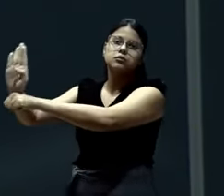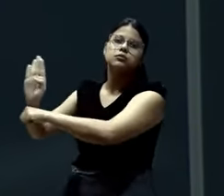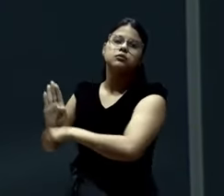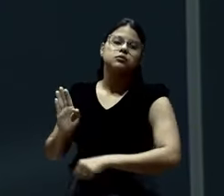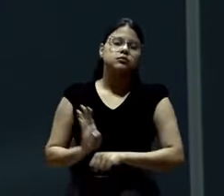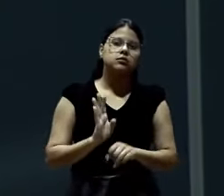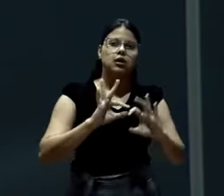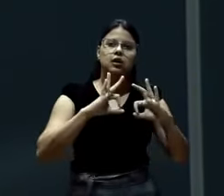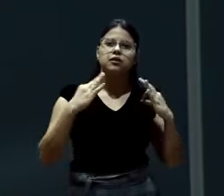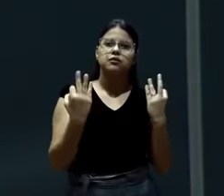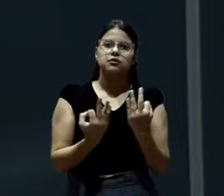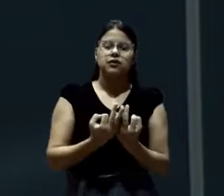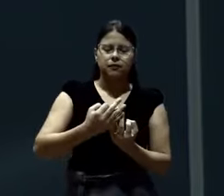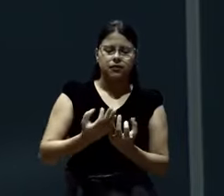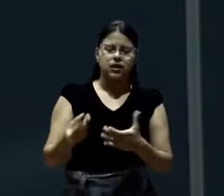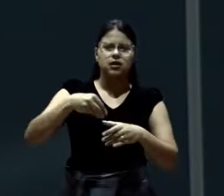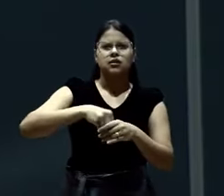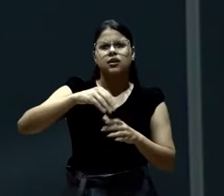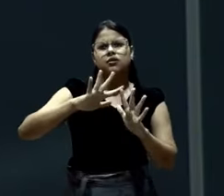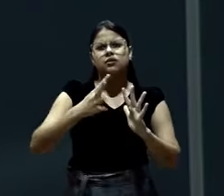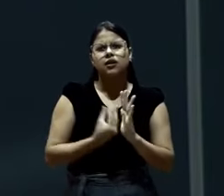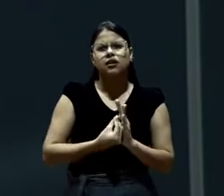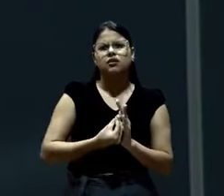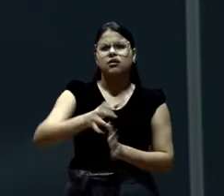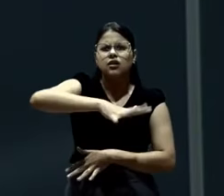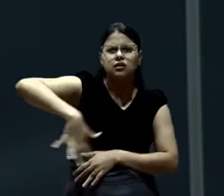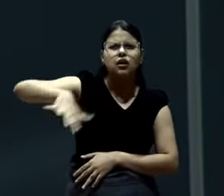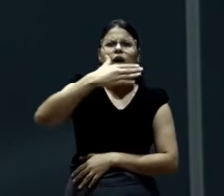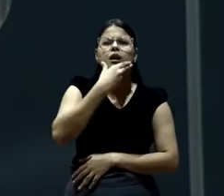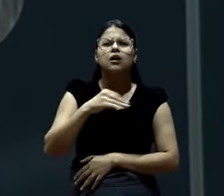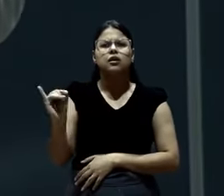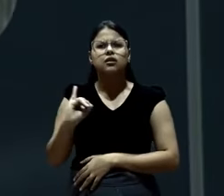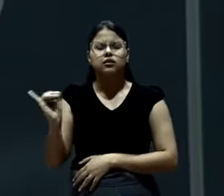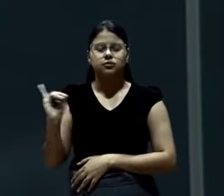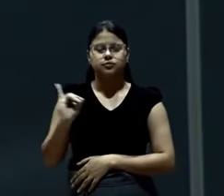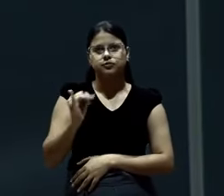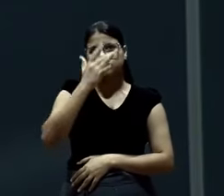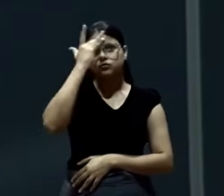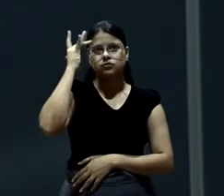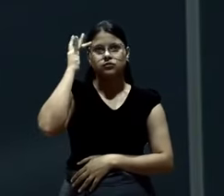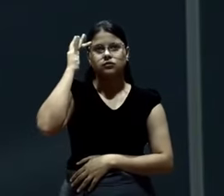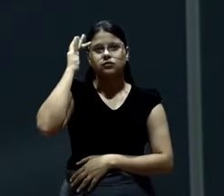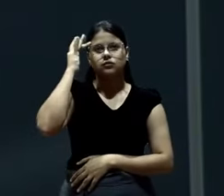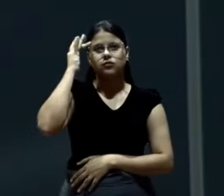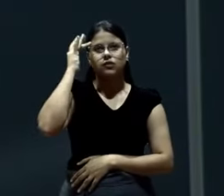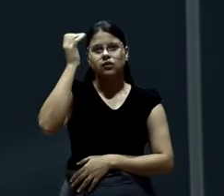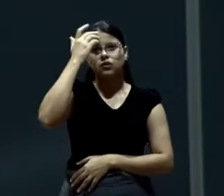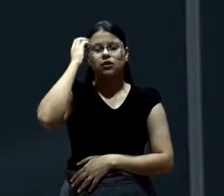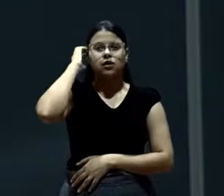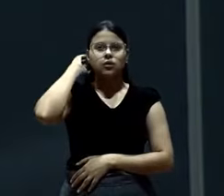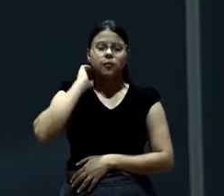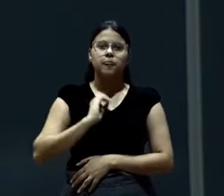Da família, da fé. De irmãos. Recebiam a crítica nesse negócio do Rio Grande do Sul.